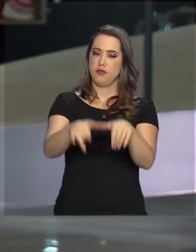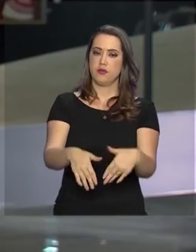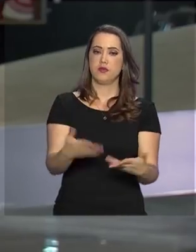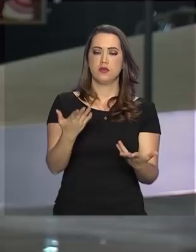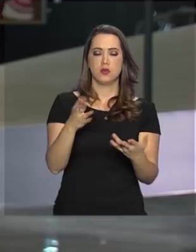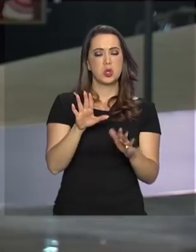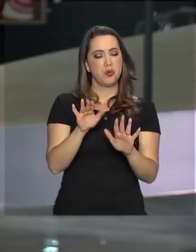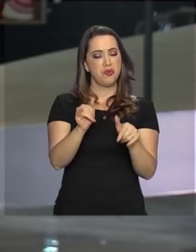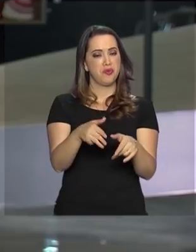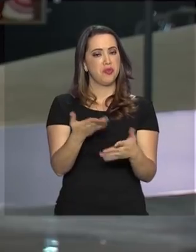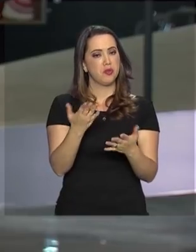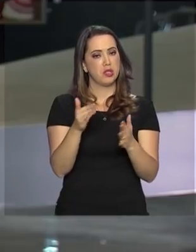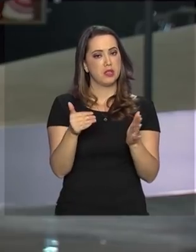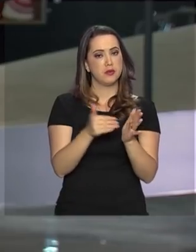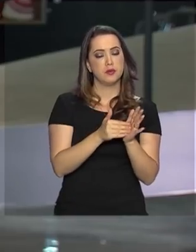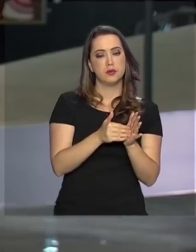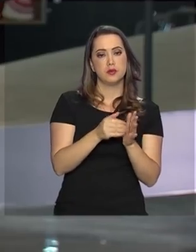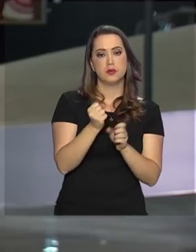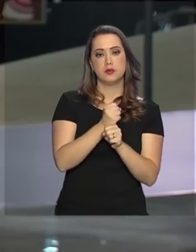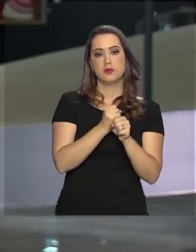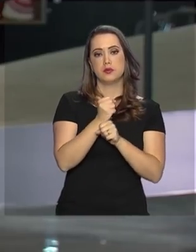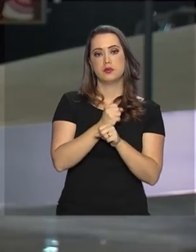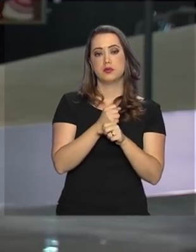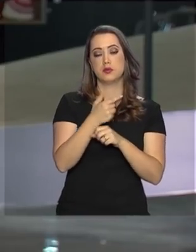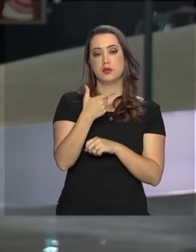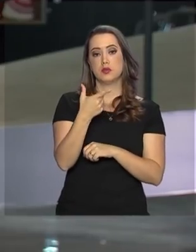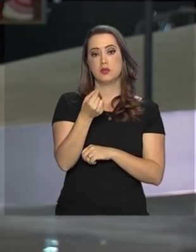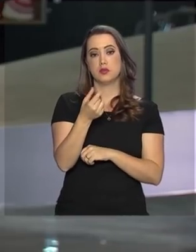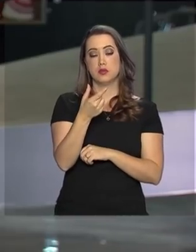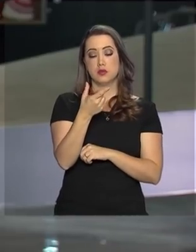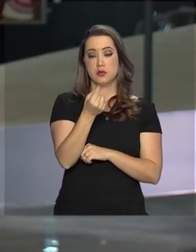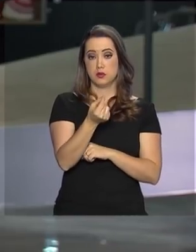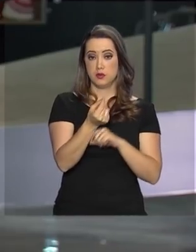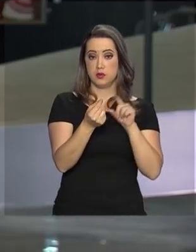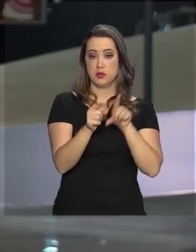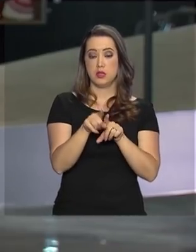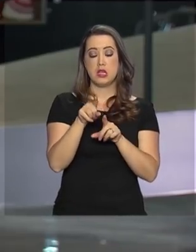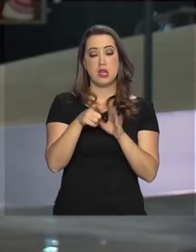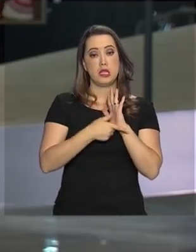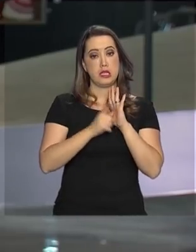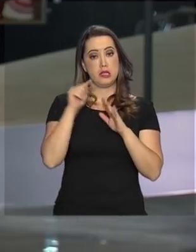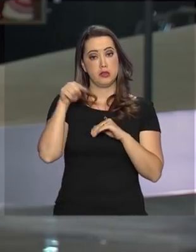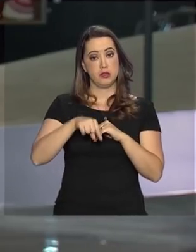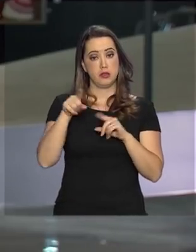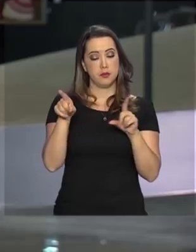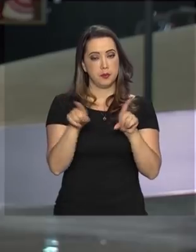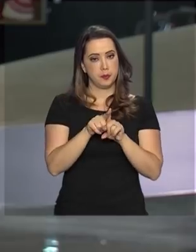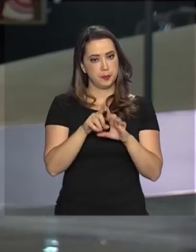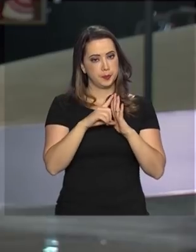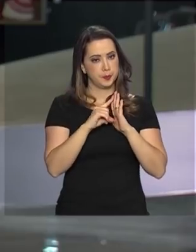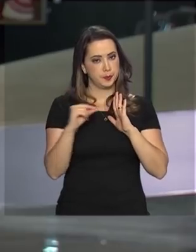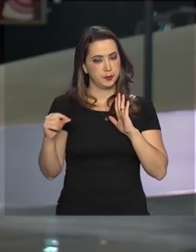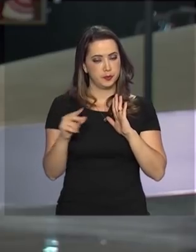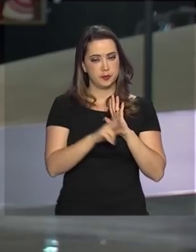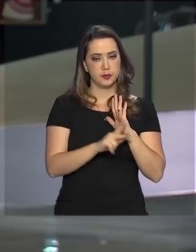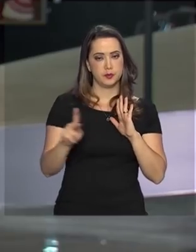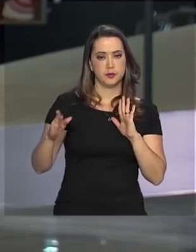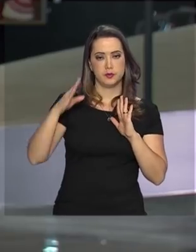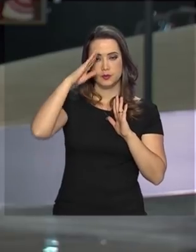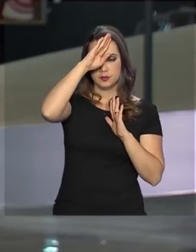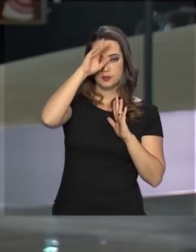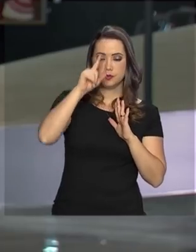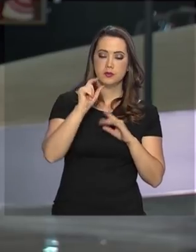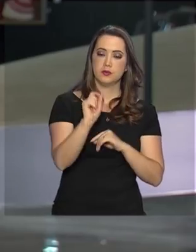pronta, deve estar pronta aí até o ano que vem. E mais cedo, aqui também no Palácio do Planalto, o presidente